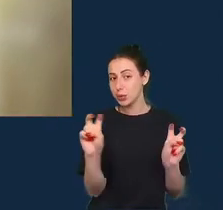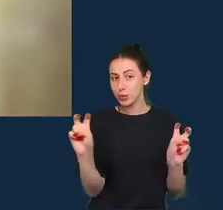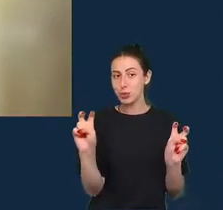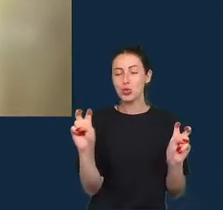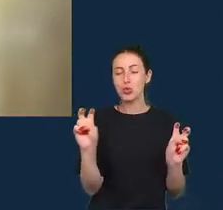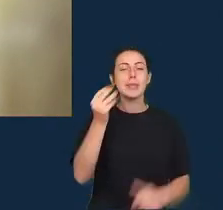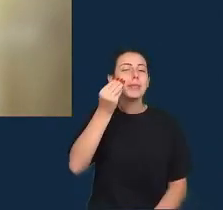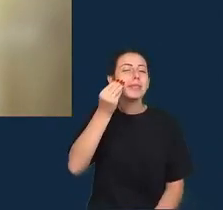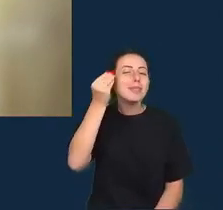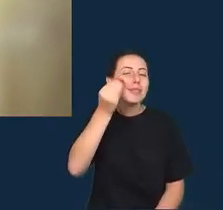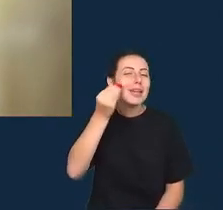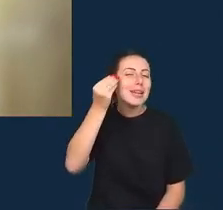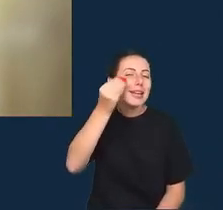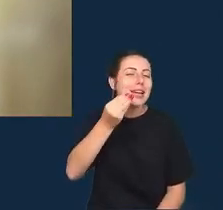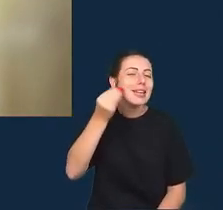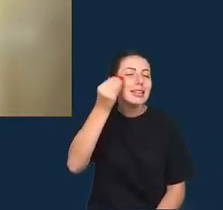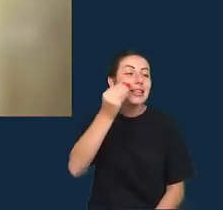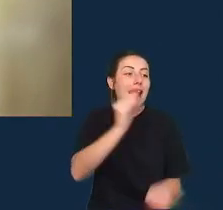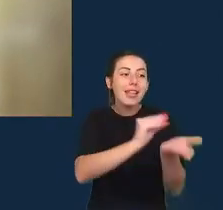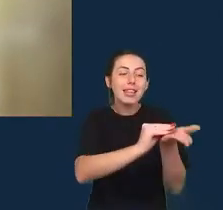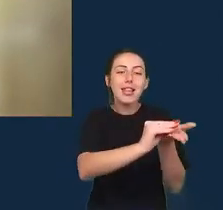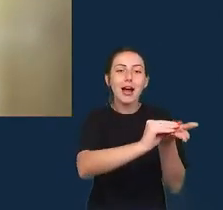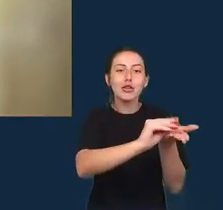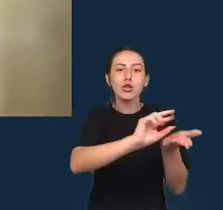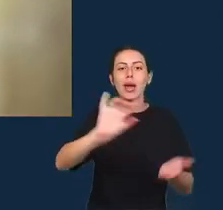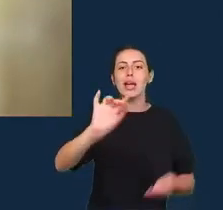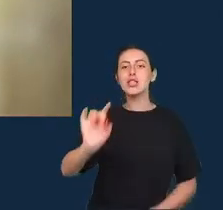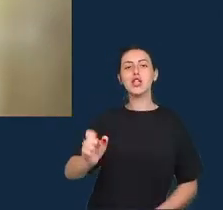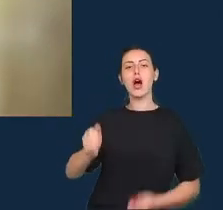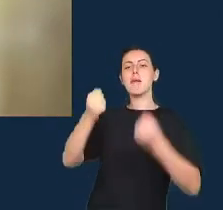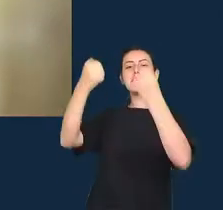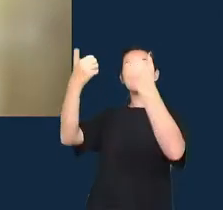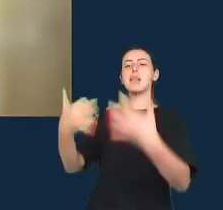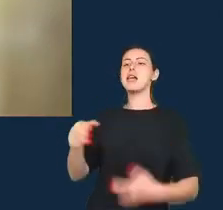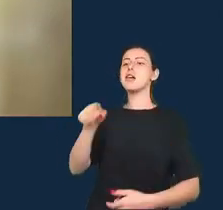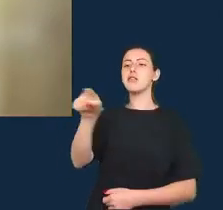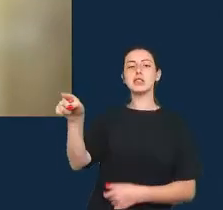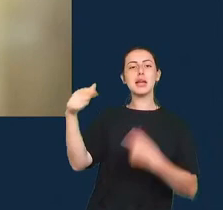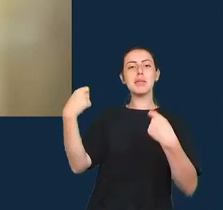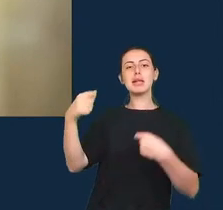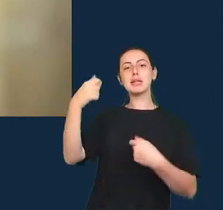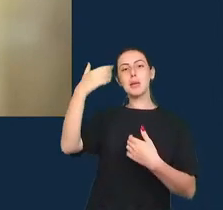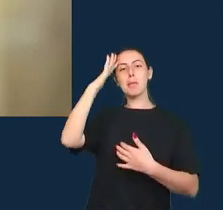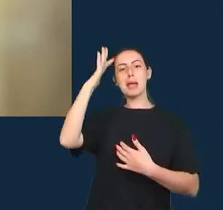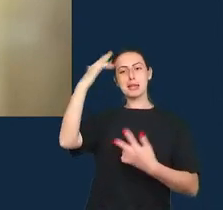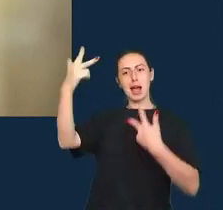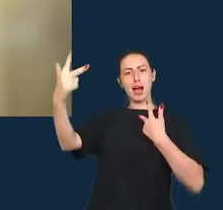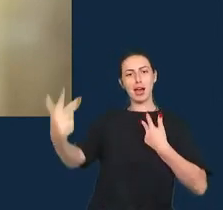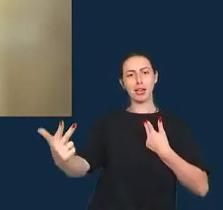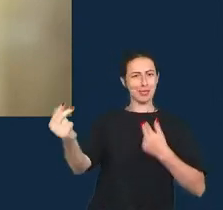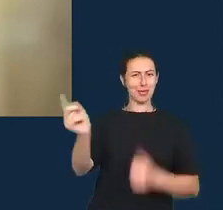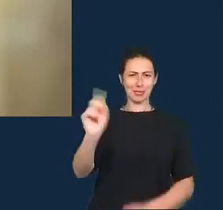experimentar mais com os dados e não somente dizer às pessoas como devem pensar quando você volta